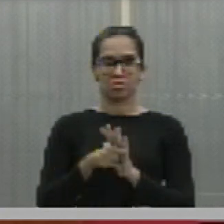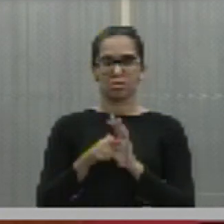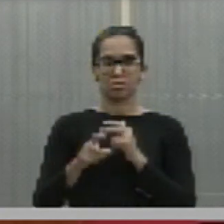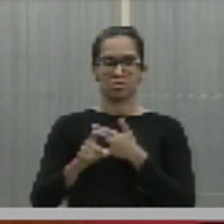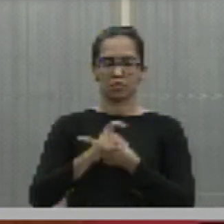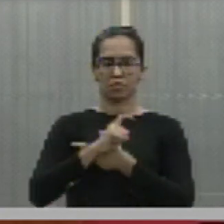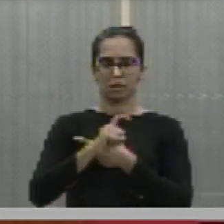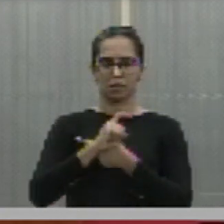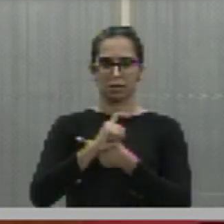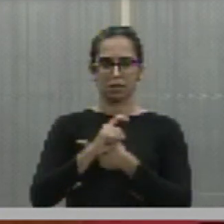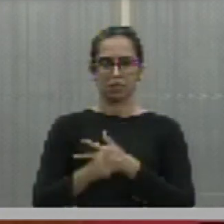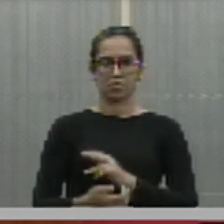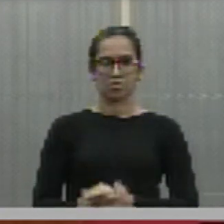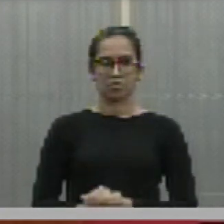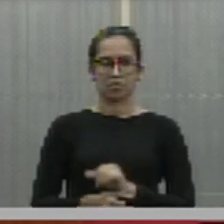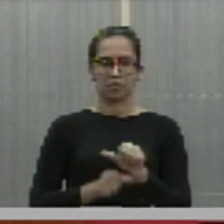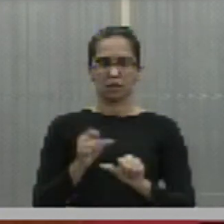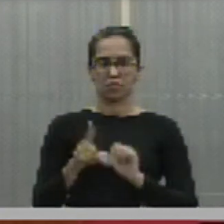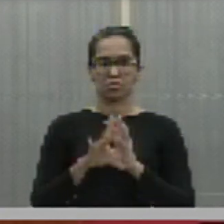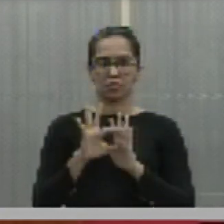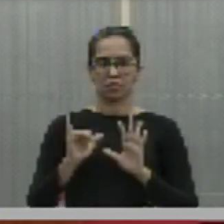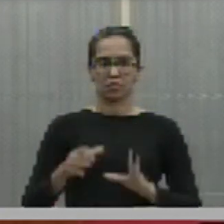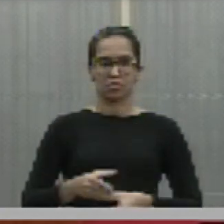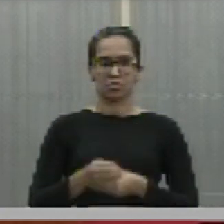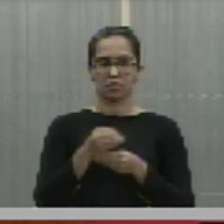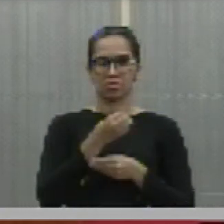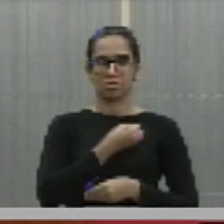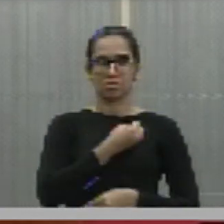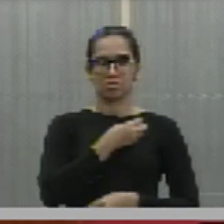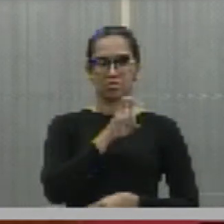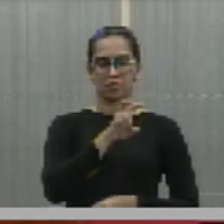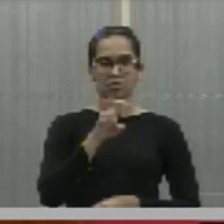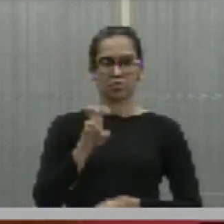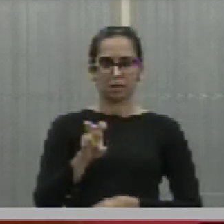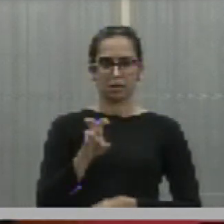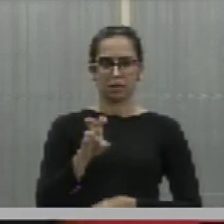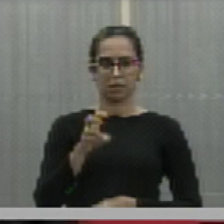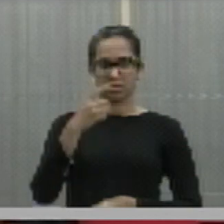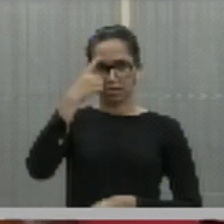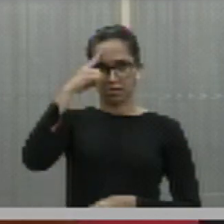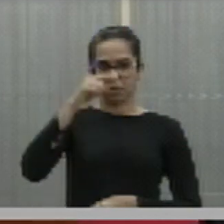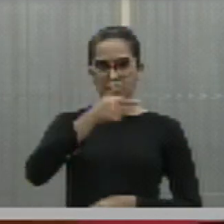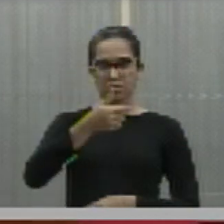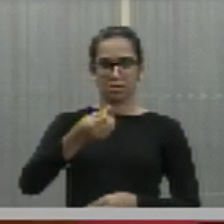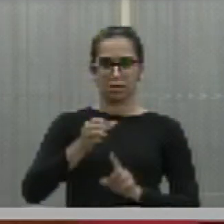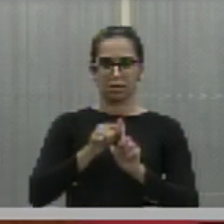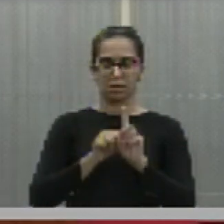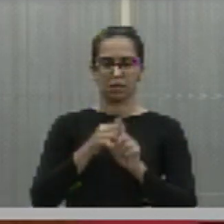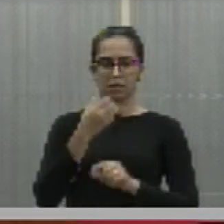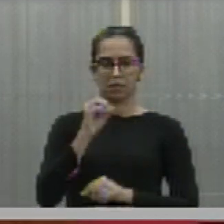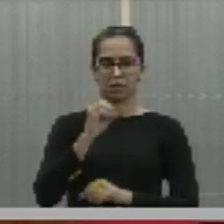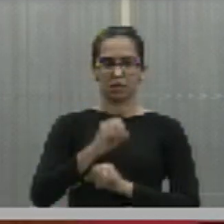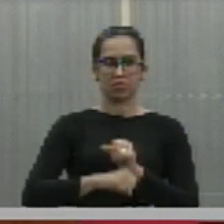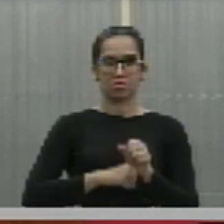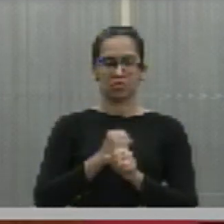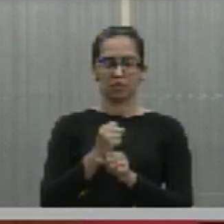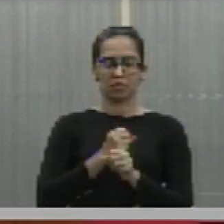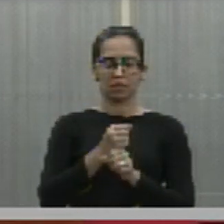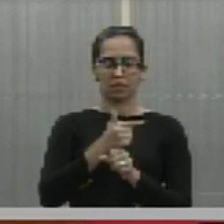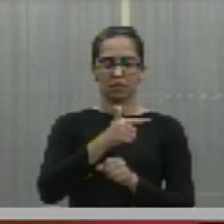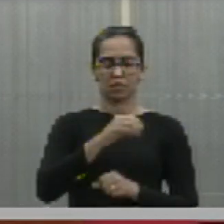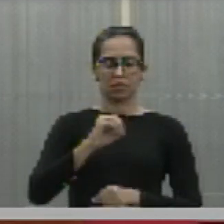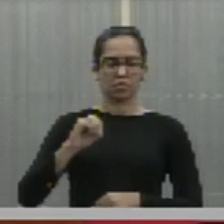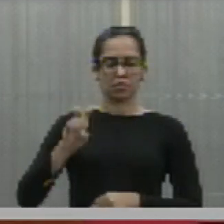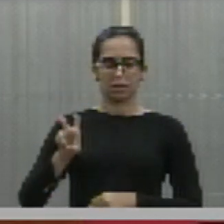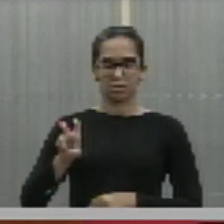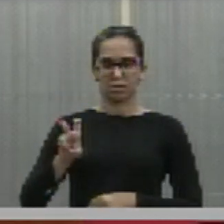Executivo. Altera a lei complementar número 55, de 26 de outubro de 2005, a lei